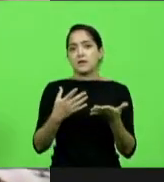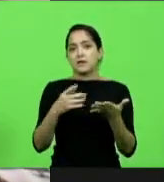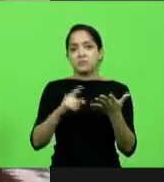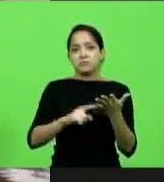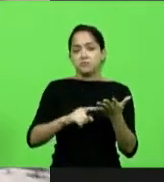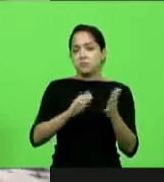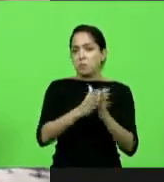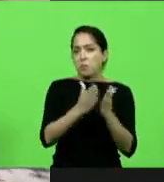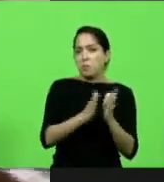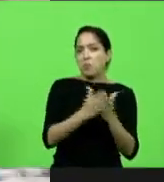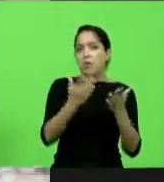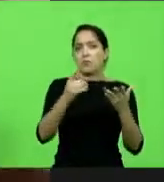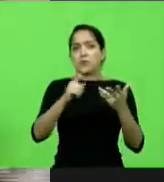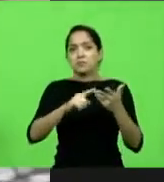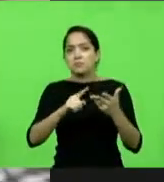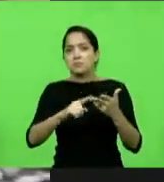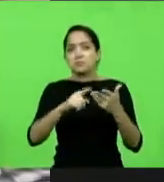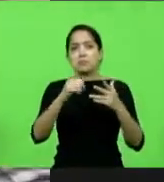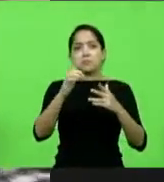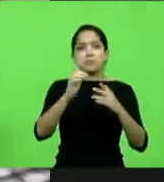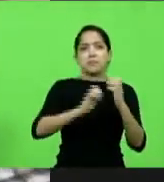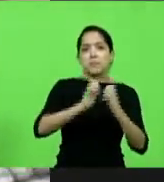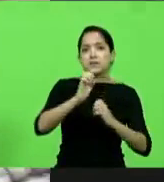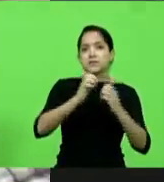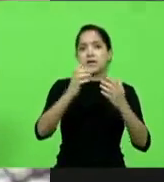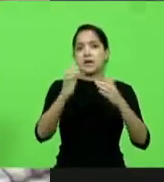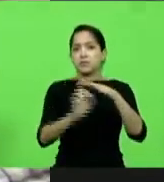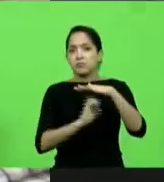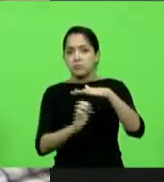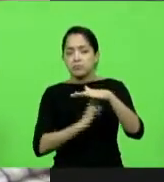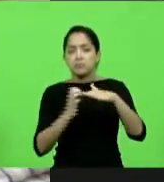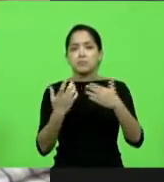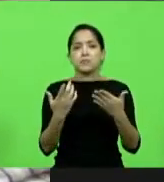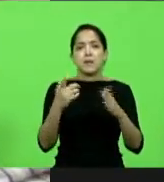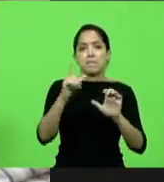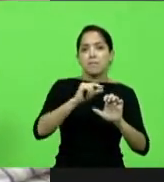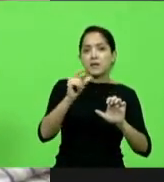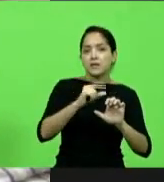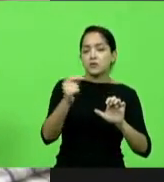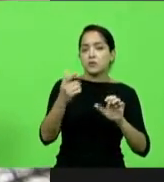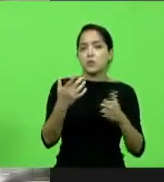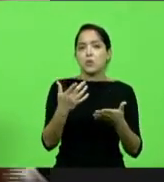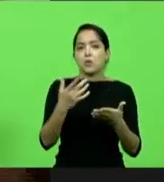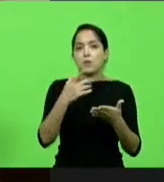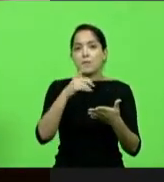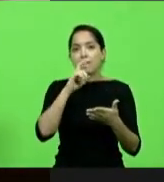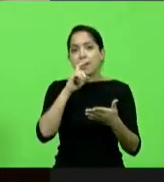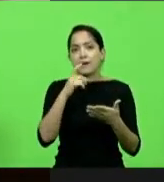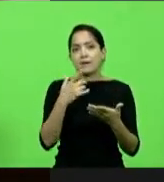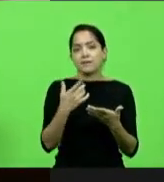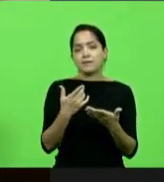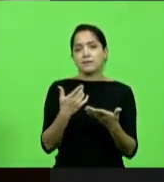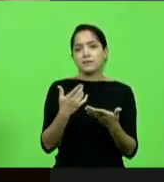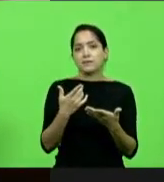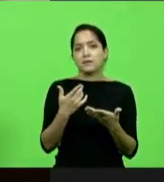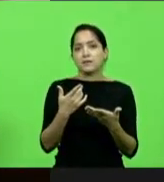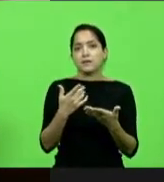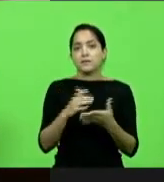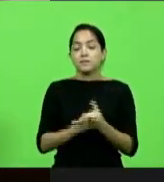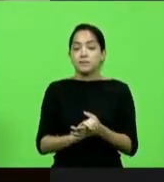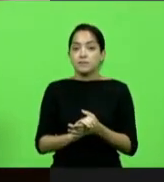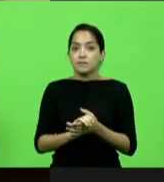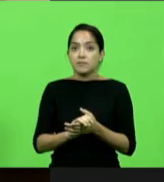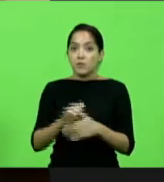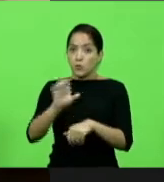empresário, de microempresário, de empreendedor, de pai de família. Porque o Estado tem uma coisa chamada